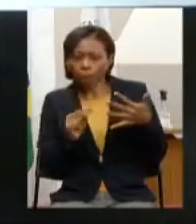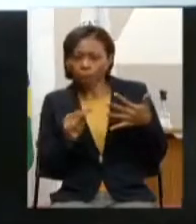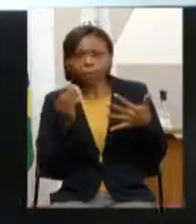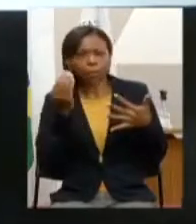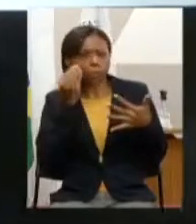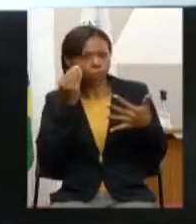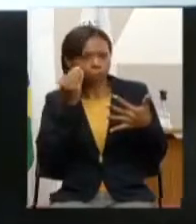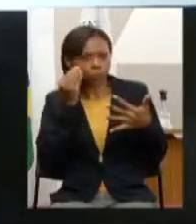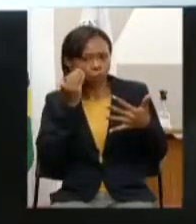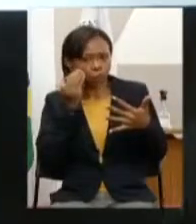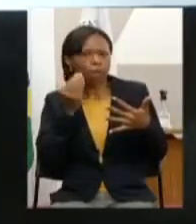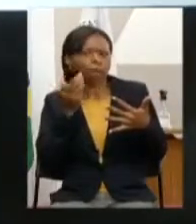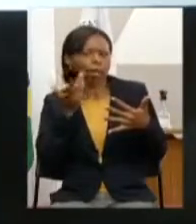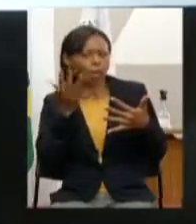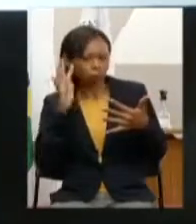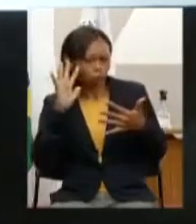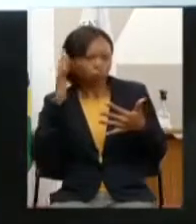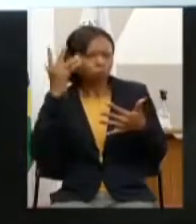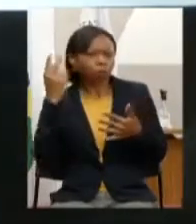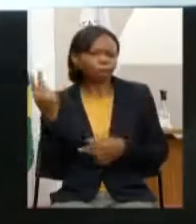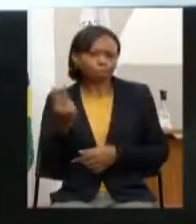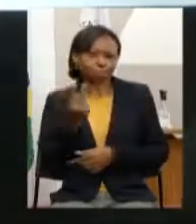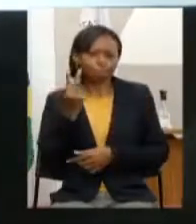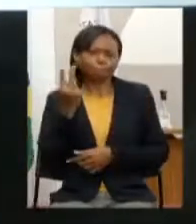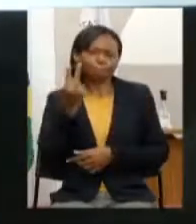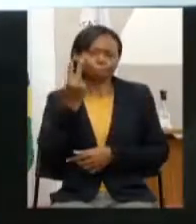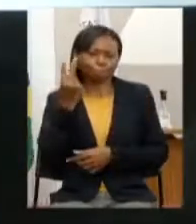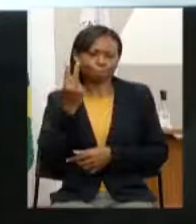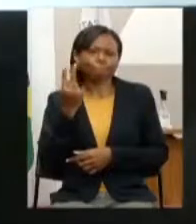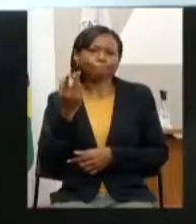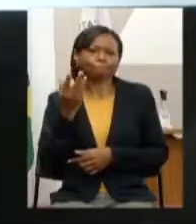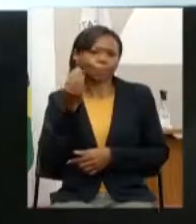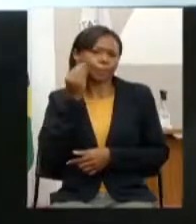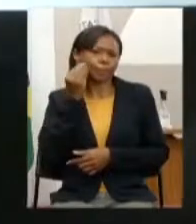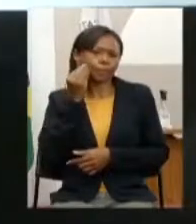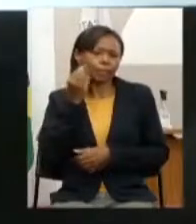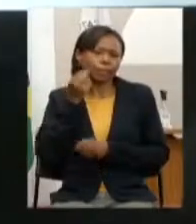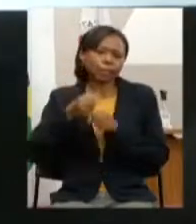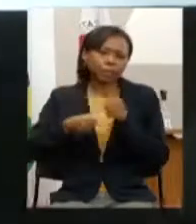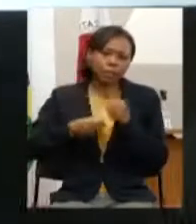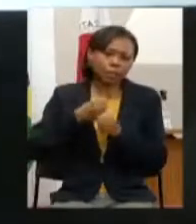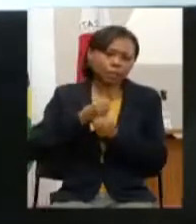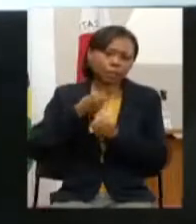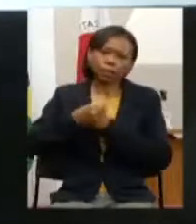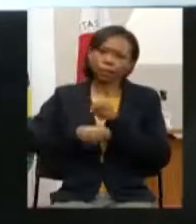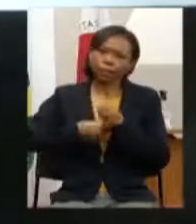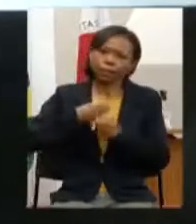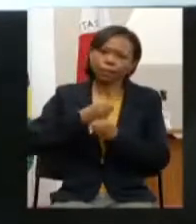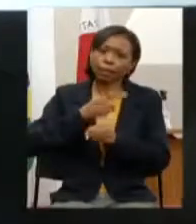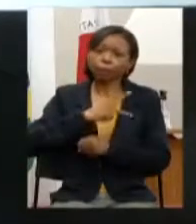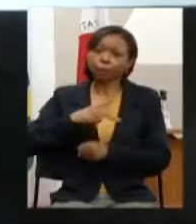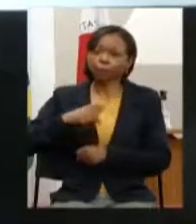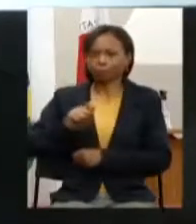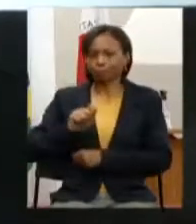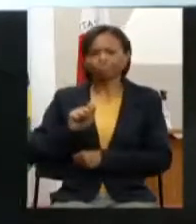grande valor para o aprimoramento que a gente tem tentado ano a ano trazer para o nosso PPAG